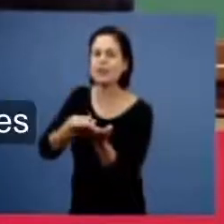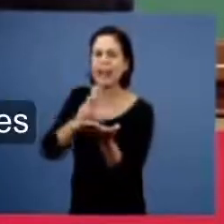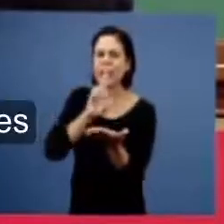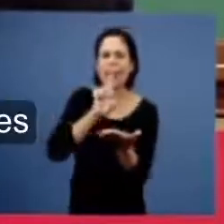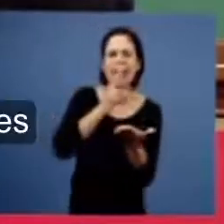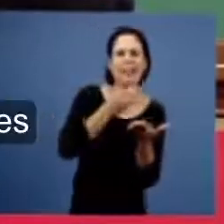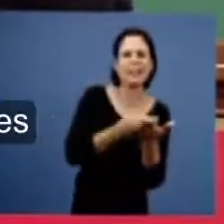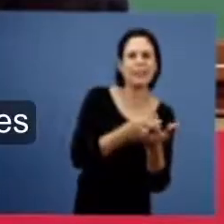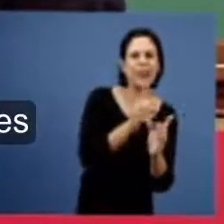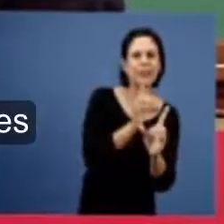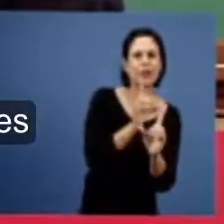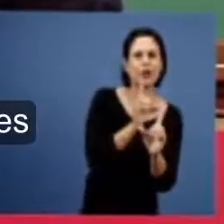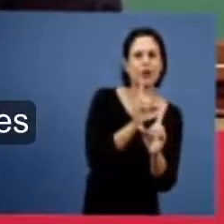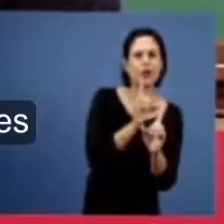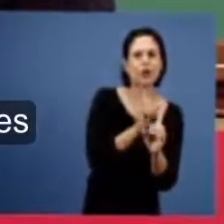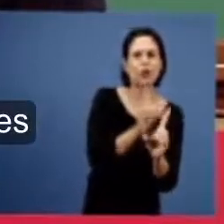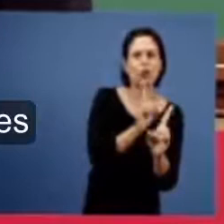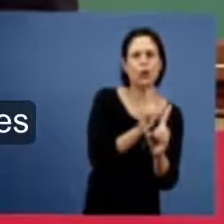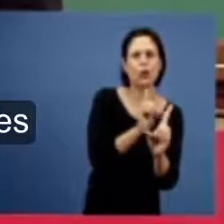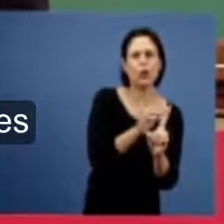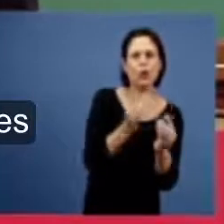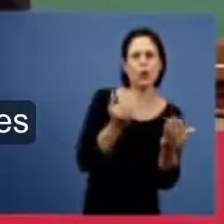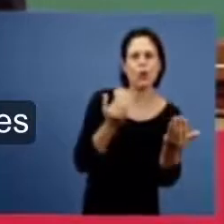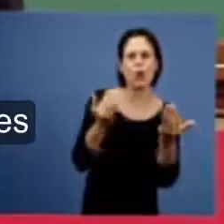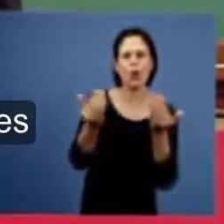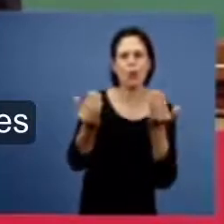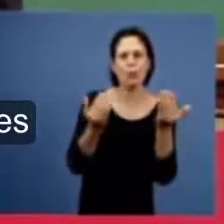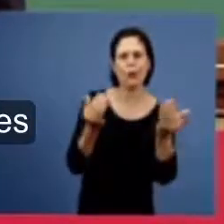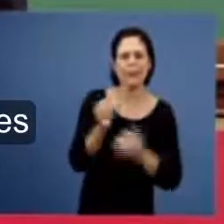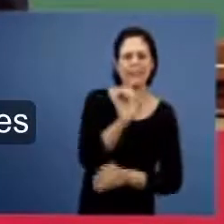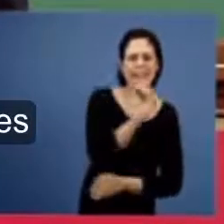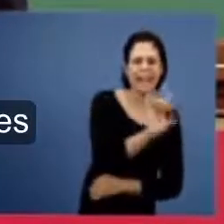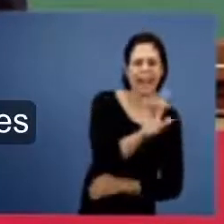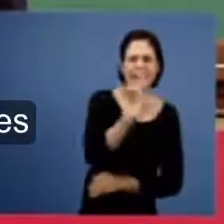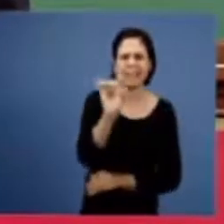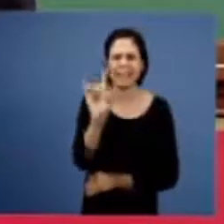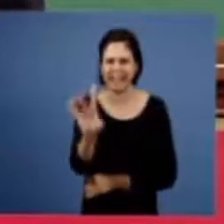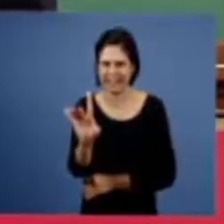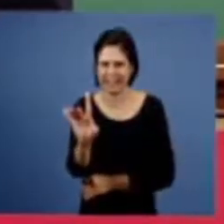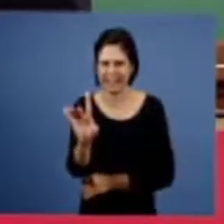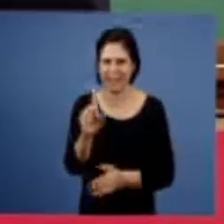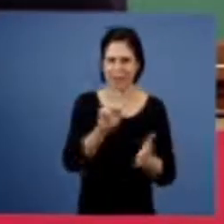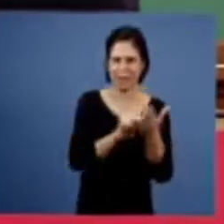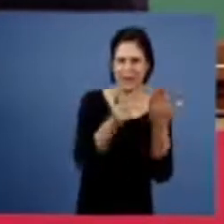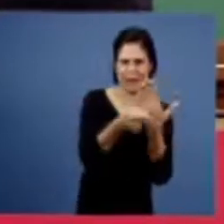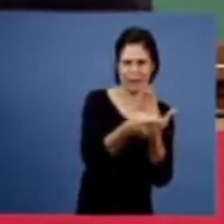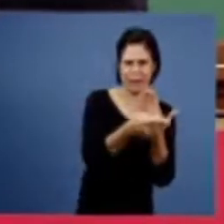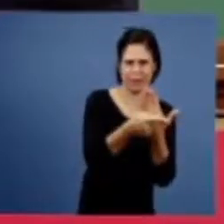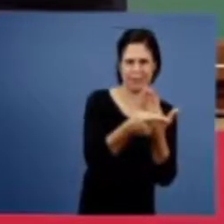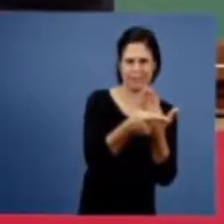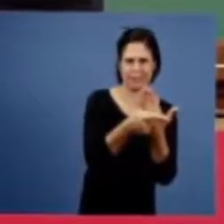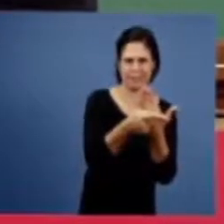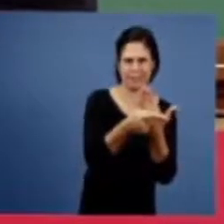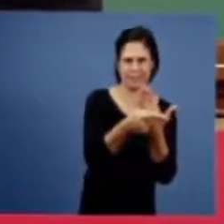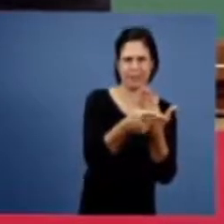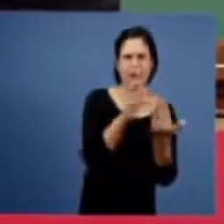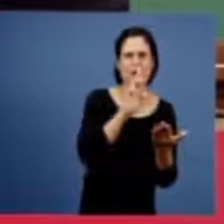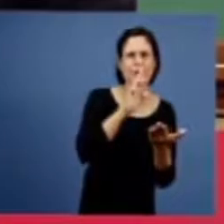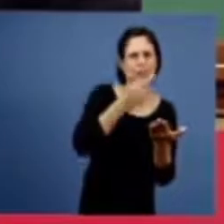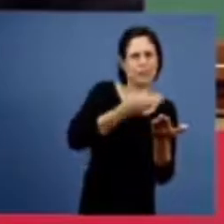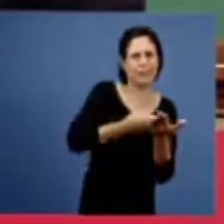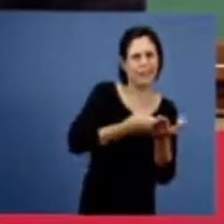comparados em cada uma delas que é as idades das parábolas contidos esses resultados